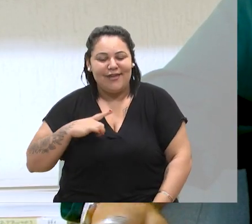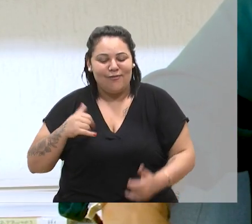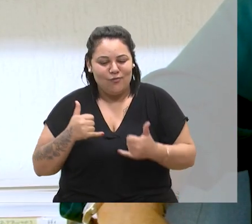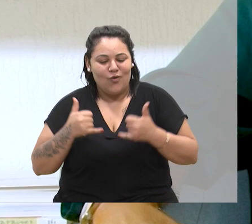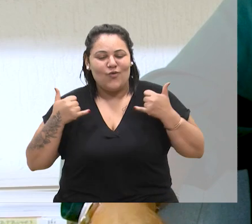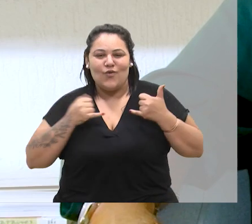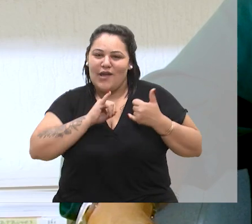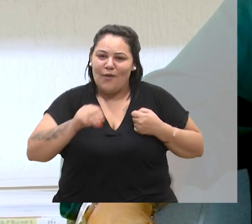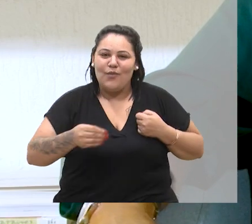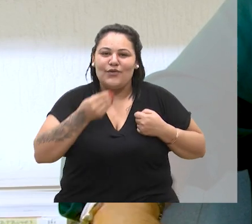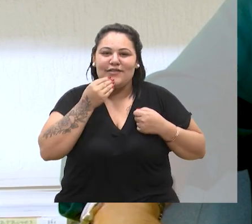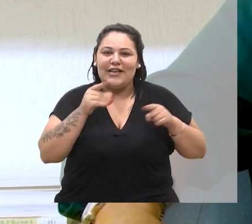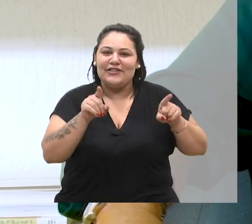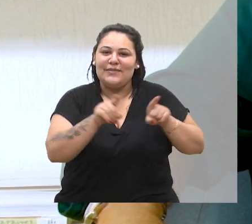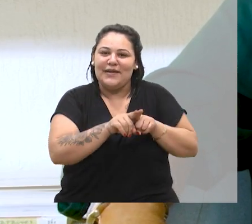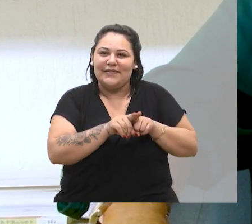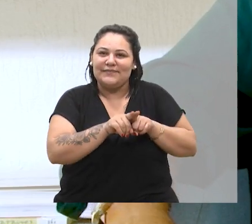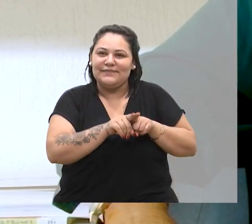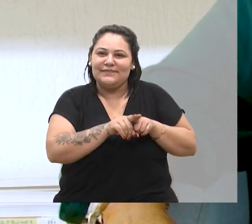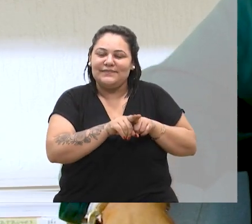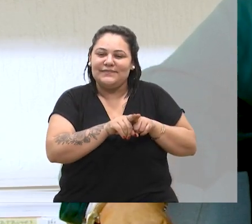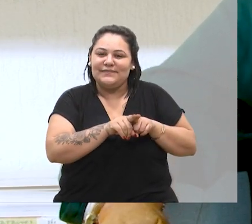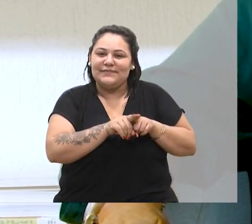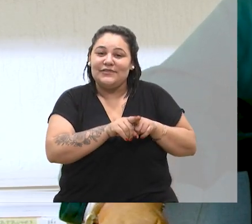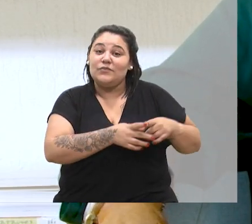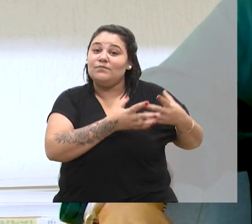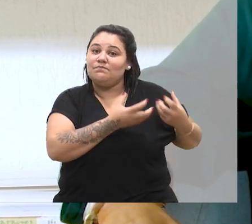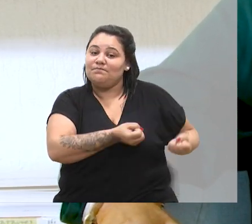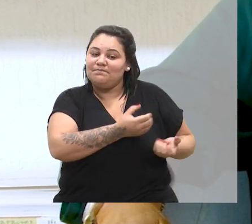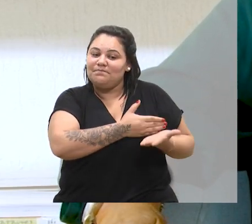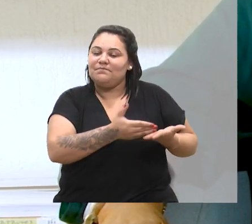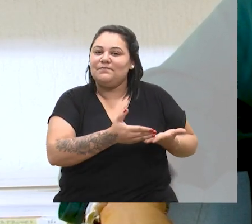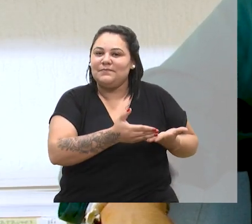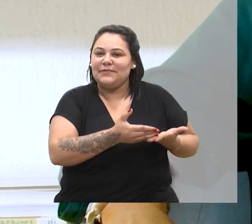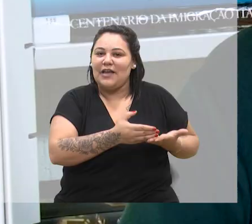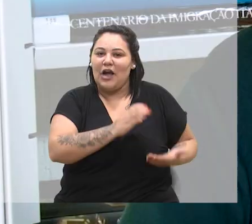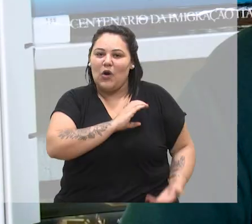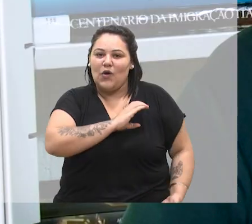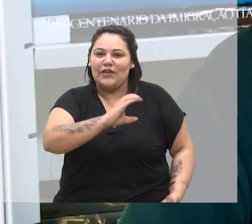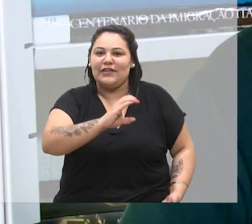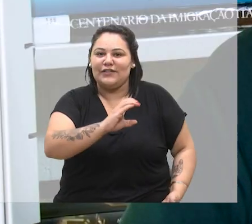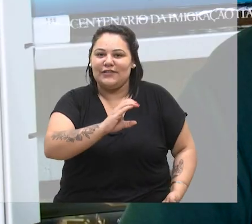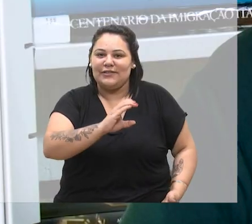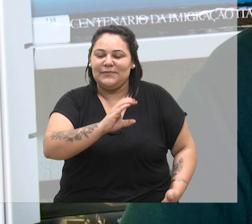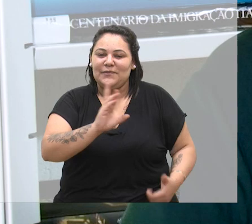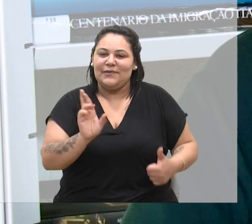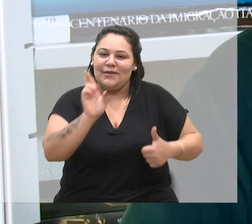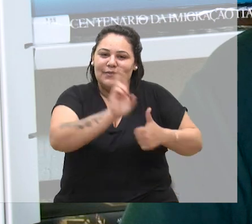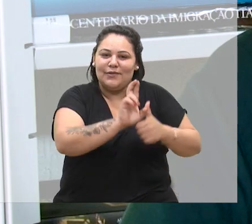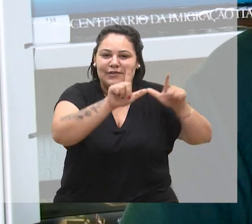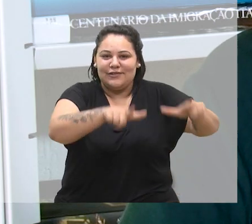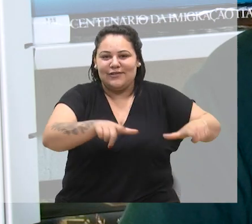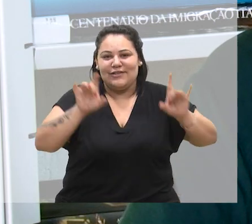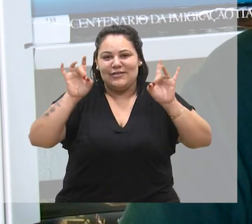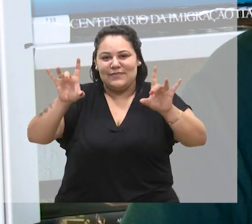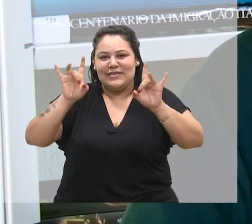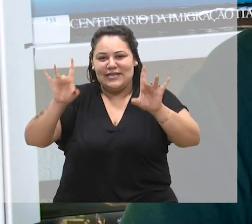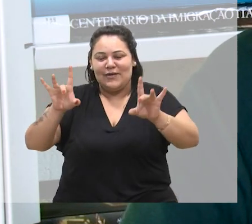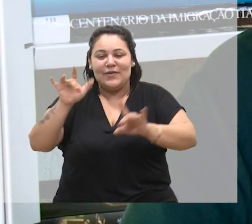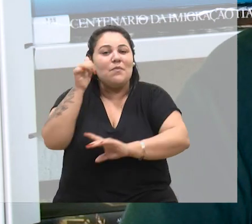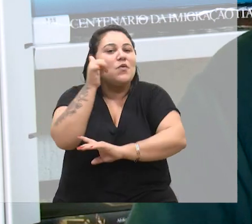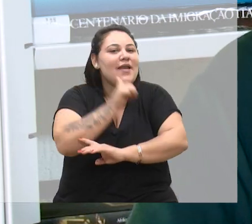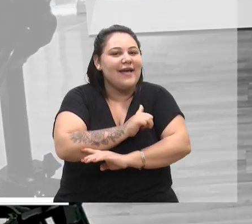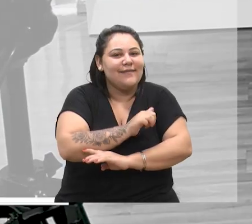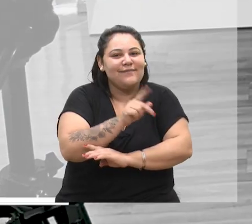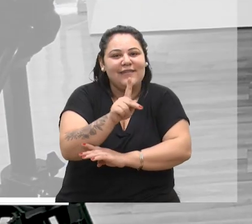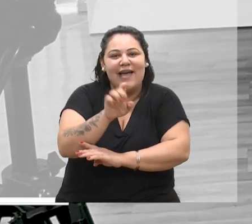honra e a oportunidade de assumir a coordenação da Procuradoria Especial da Mulher, da